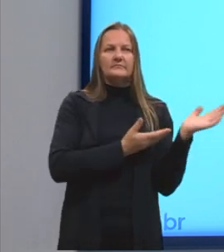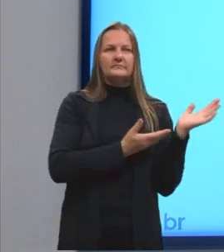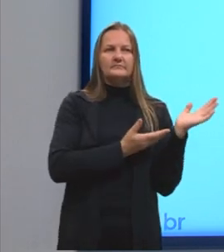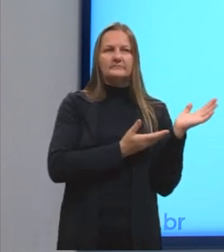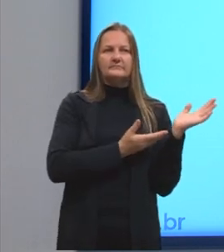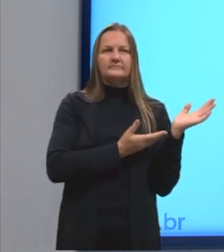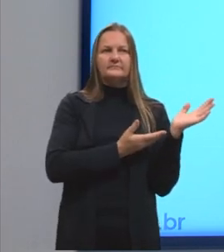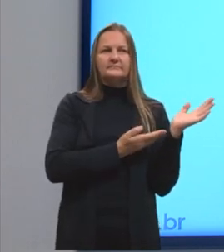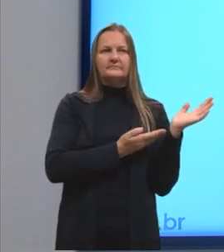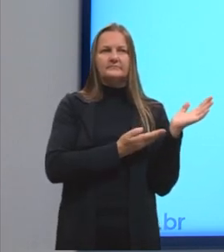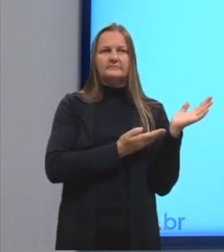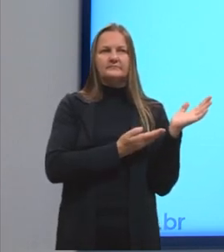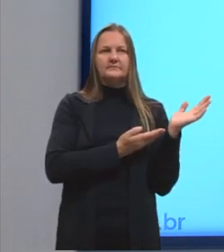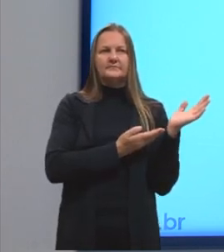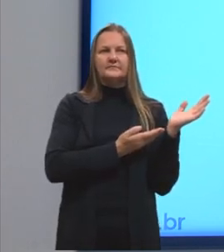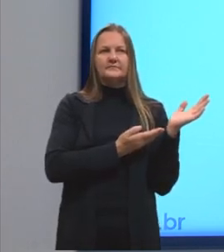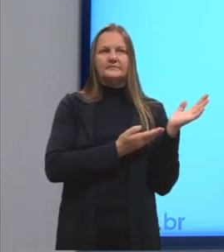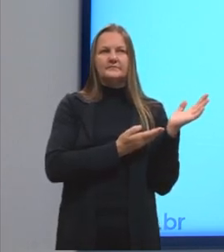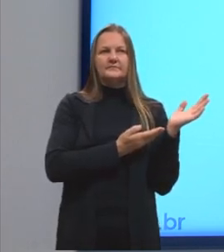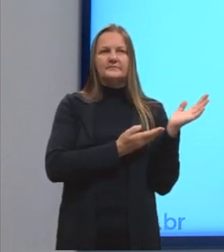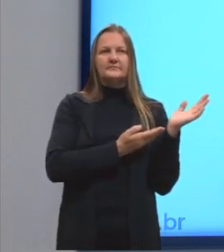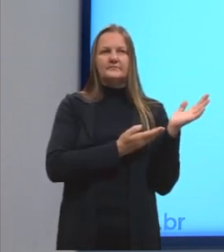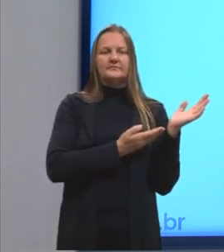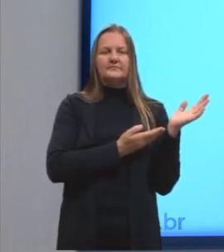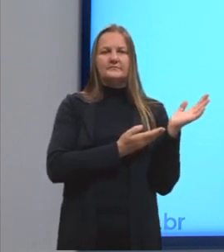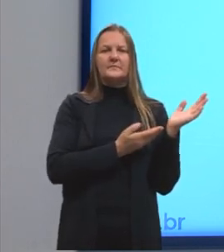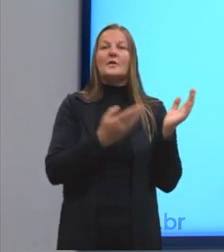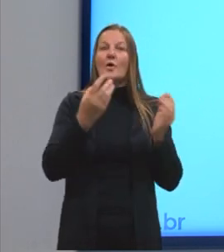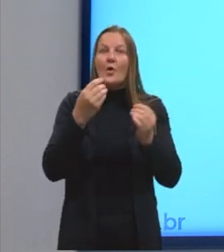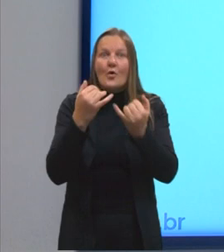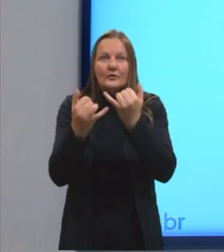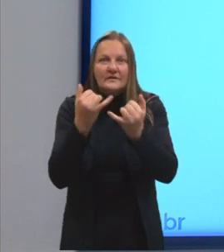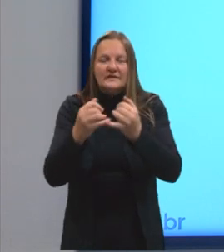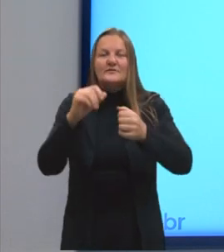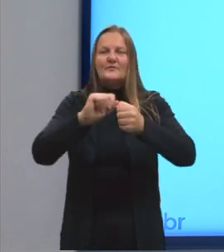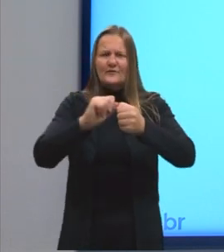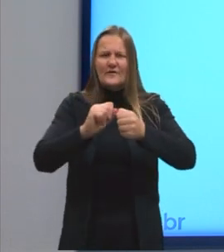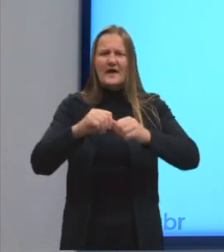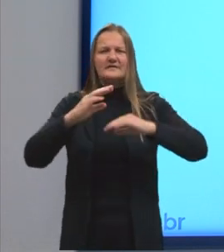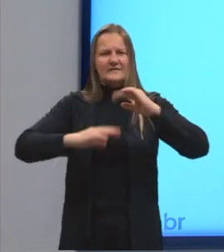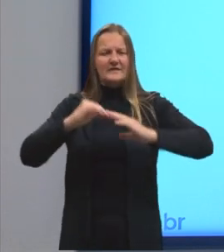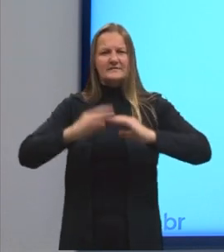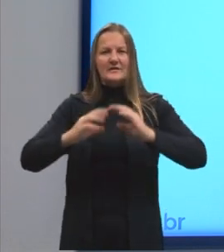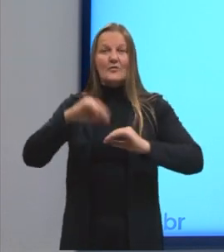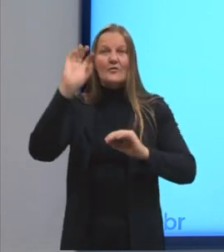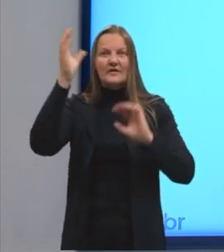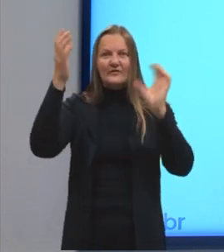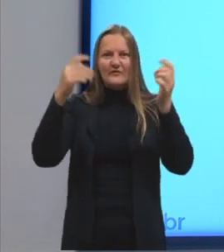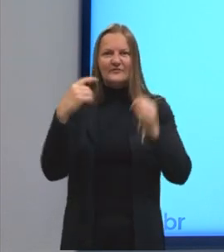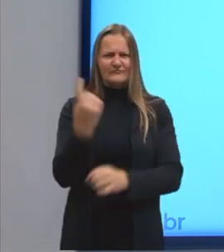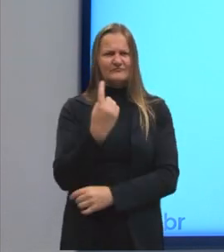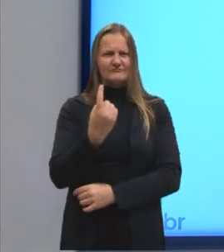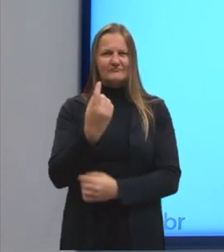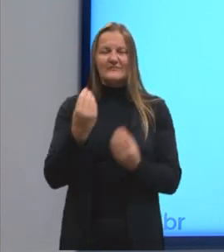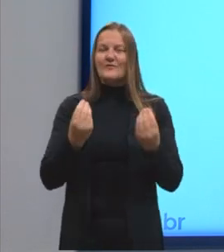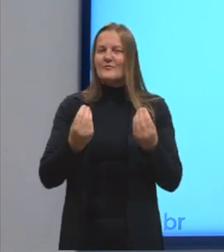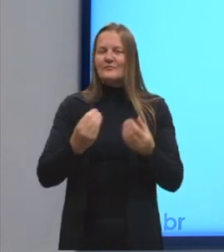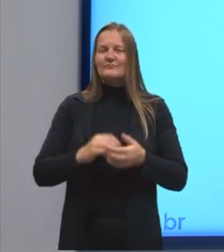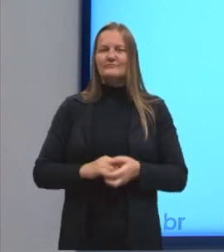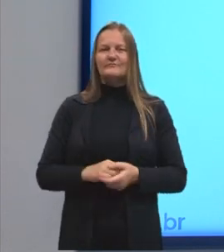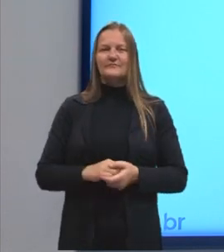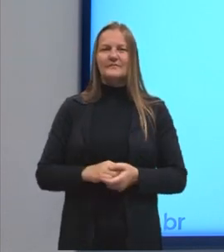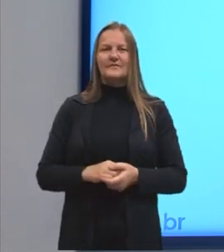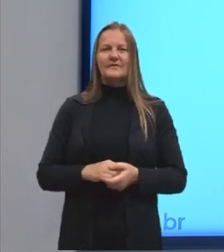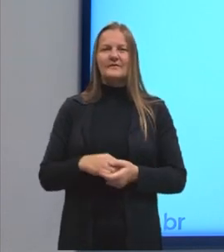a gente pode dizer que os exercícios fazem a ação de se resolver sozinhos? Vocês já